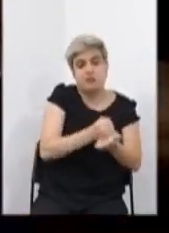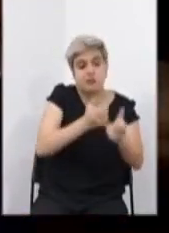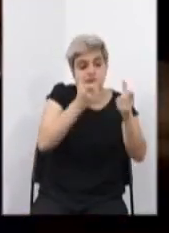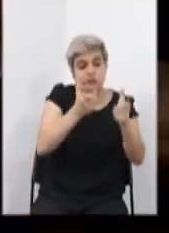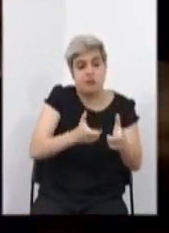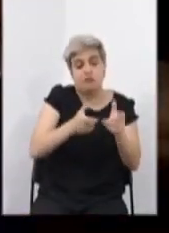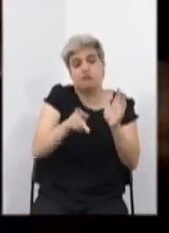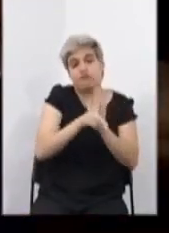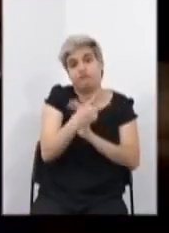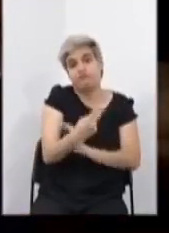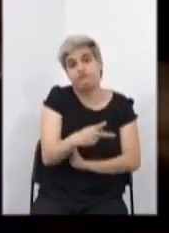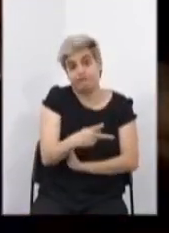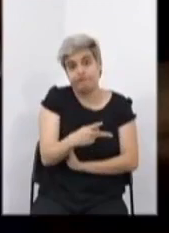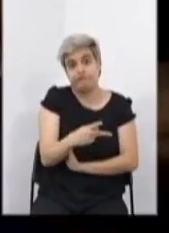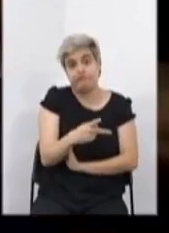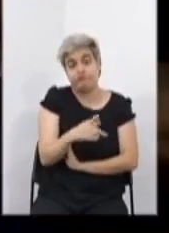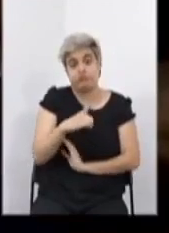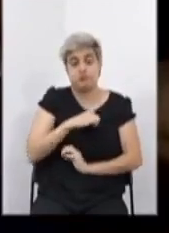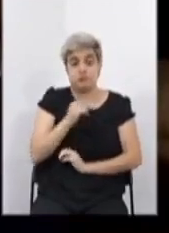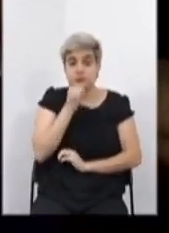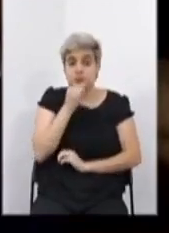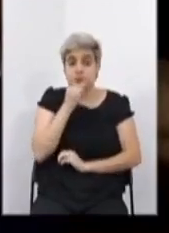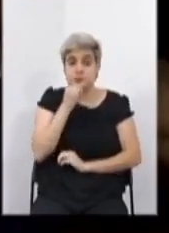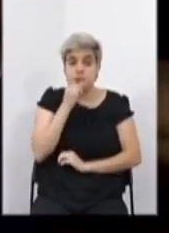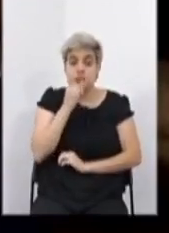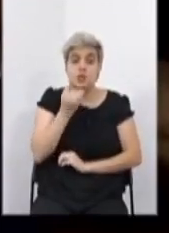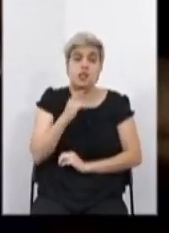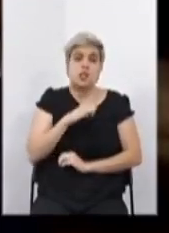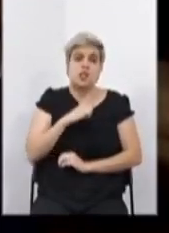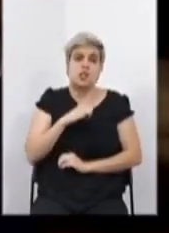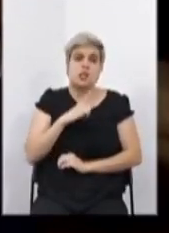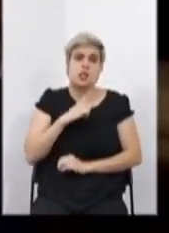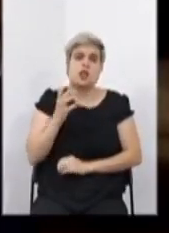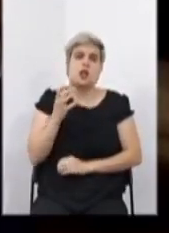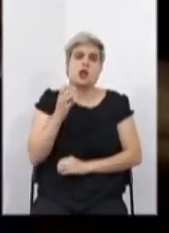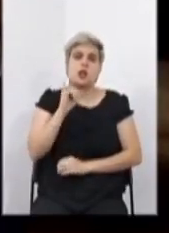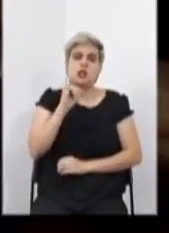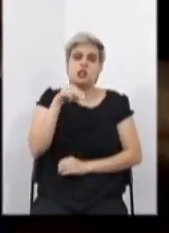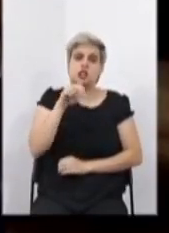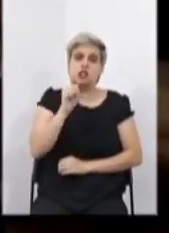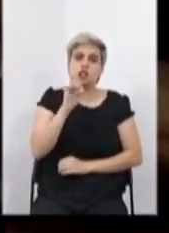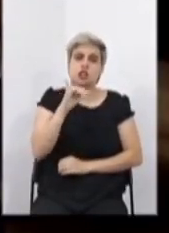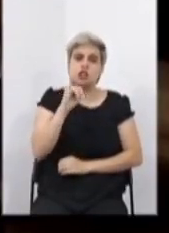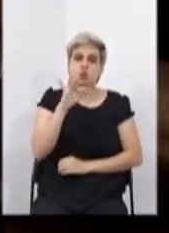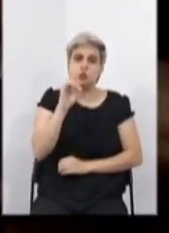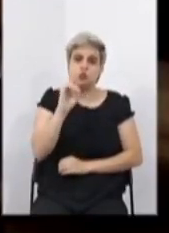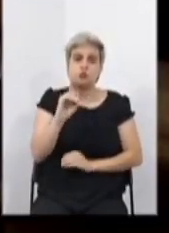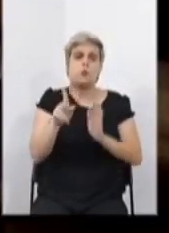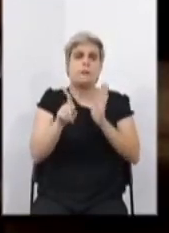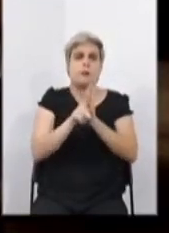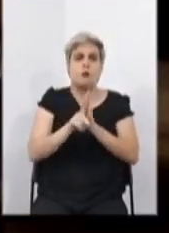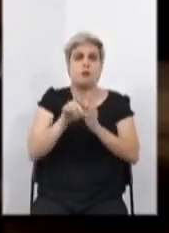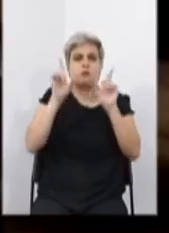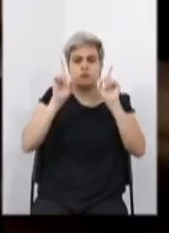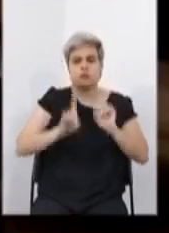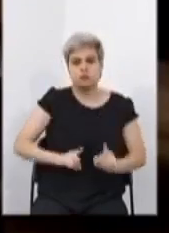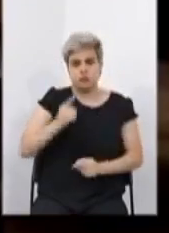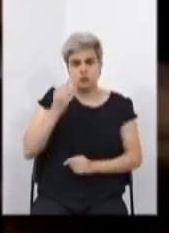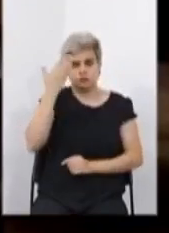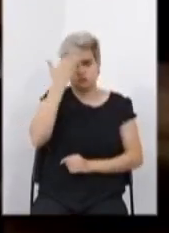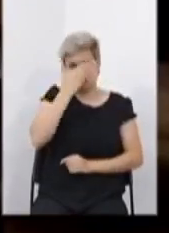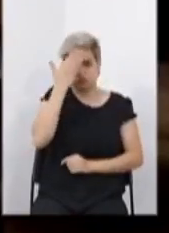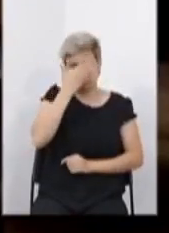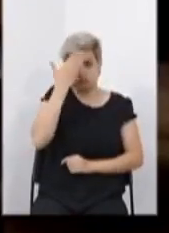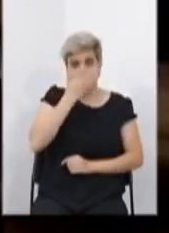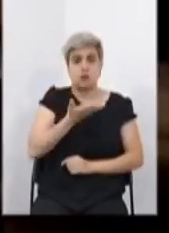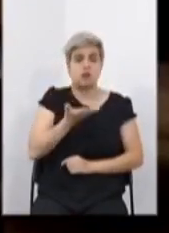sabemos que o Instituto São Rafael, que é dedicado à educação das pessoas com deficiência visual, ele,